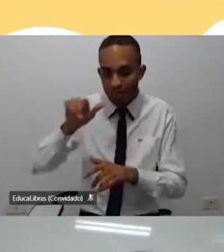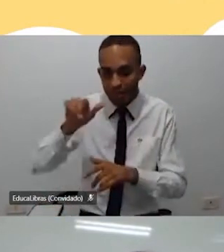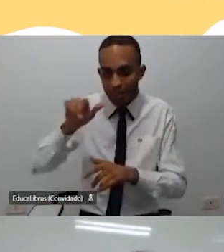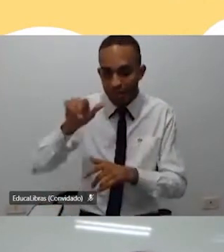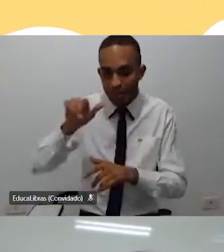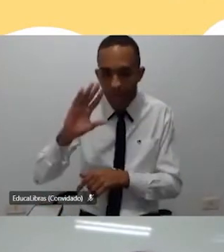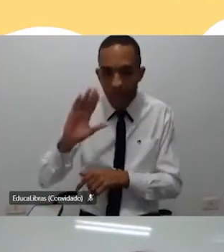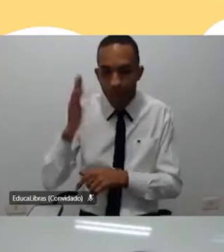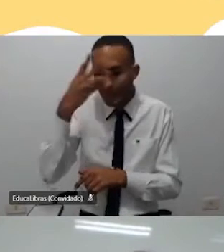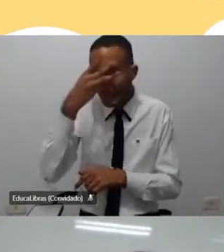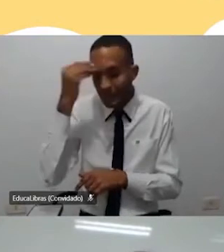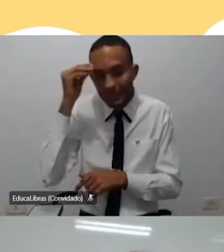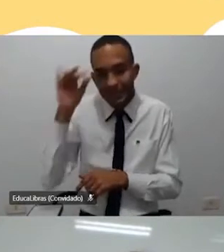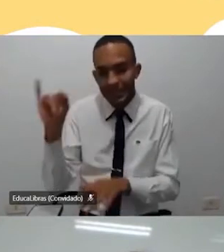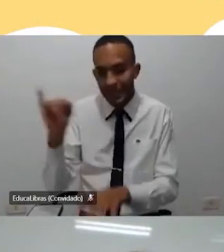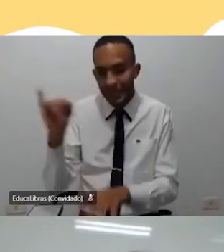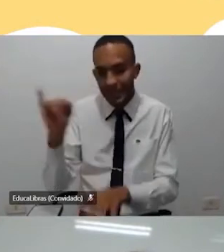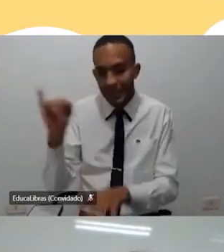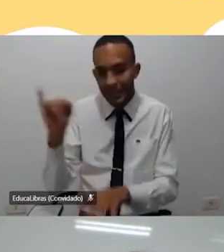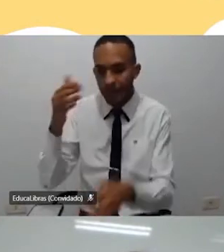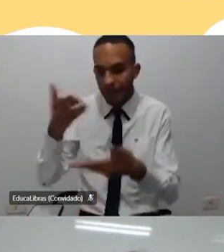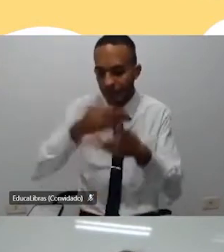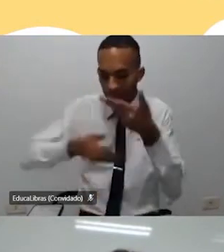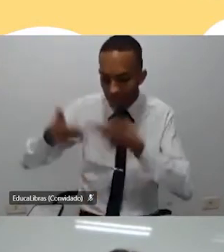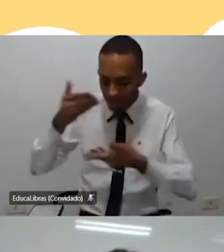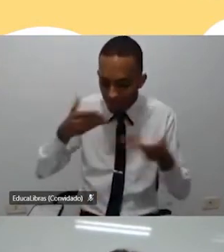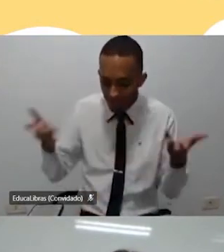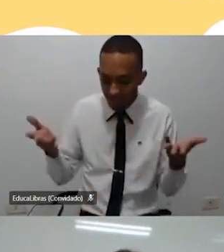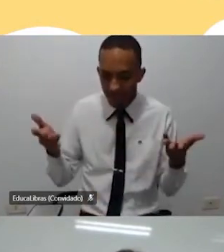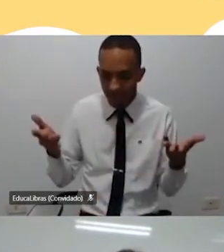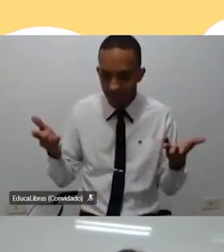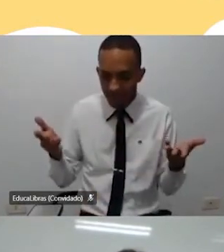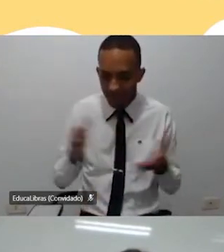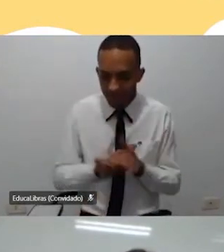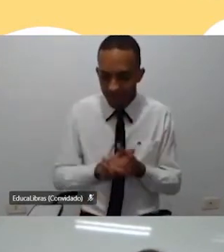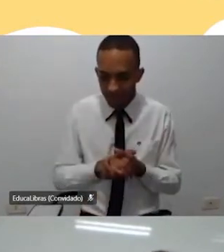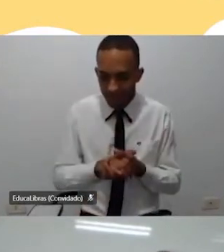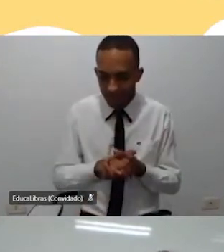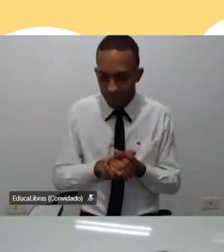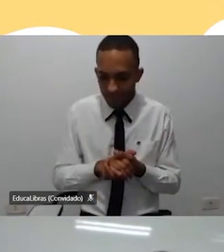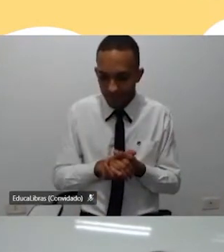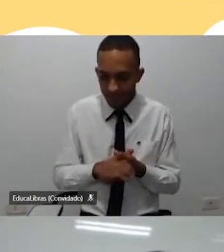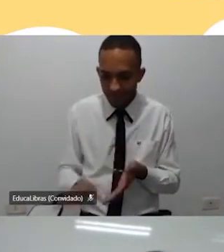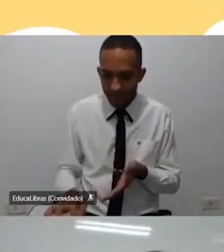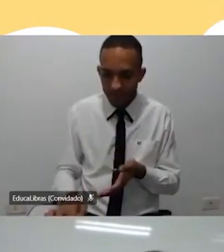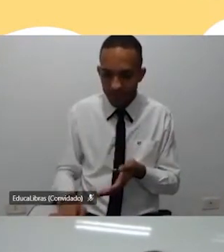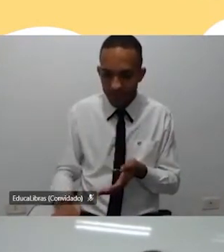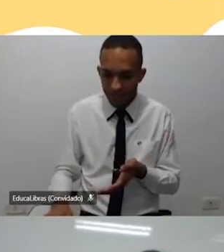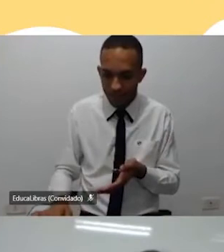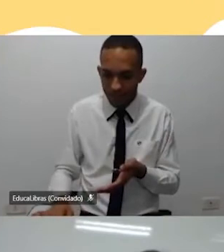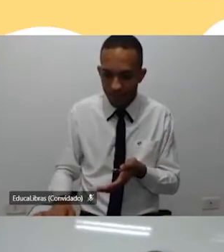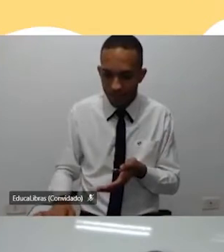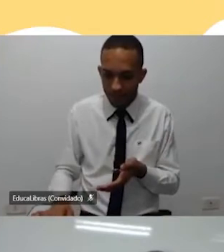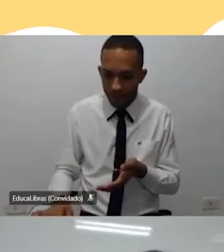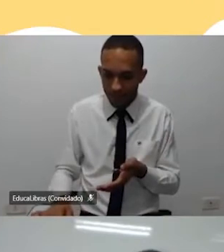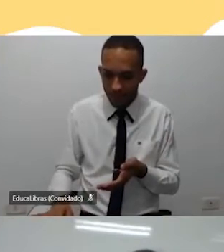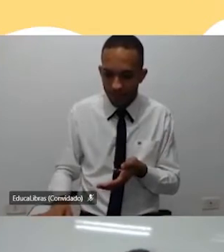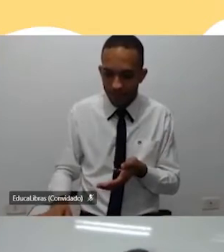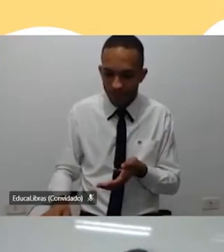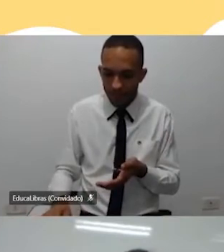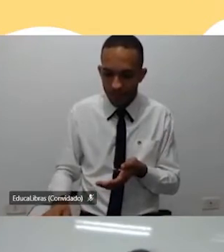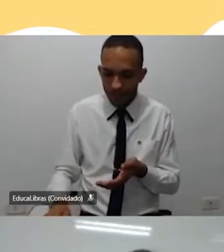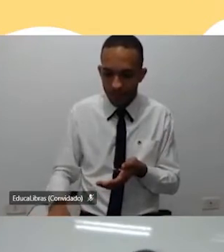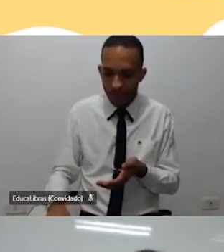acabam esquecendo da importância dessa participação, enquanto adultos mesmo. Mas, à medida que você desenvolve isso desde a